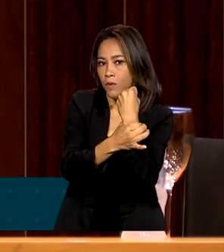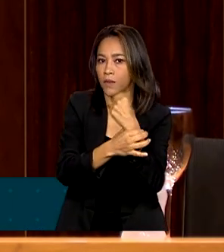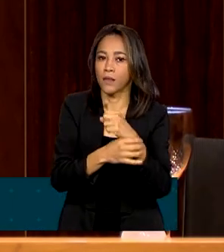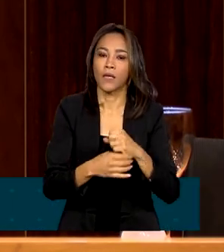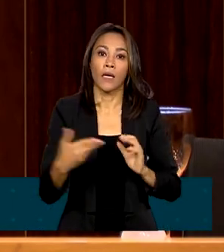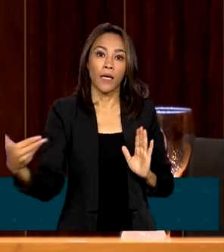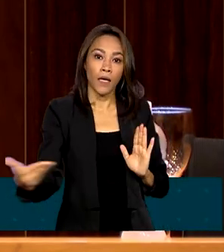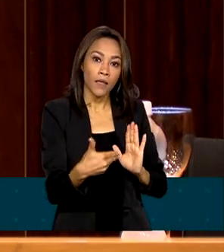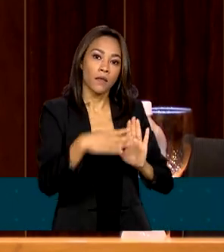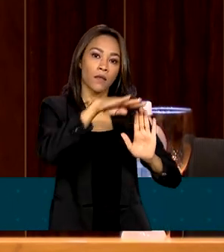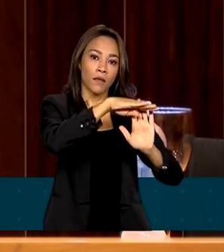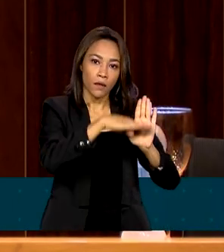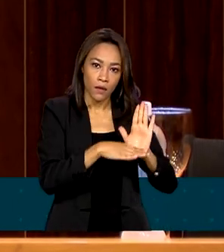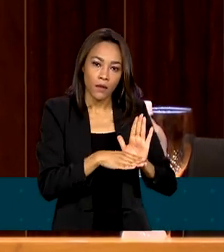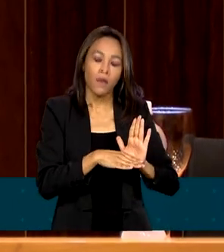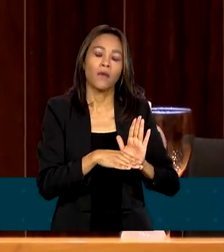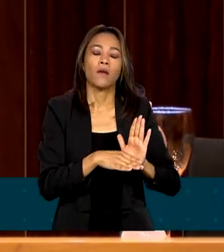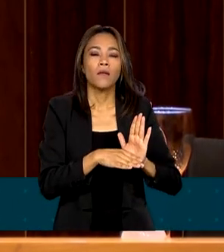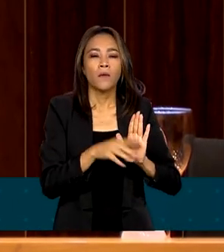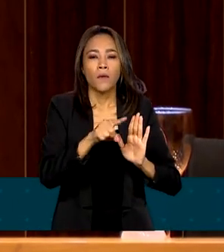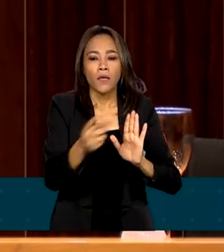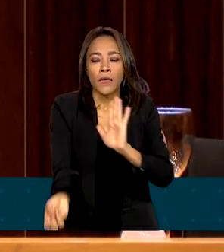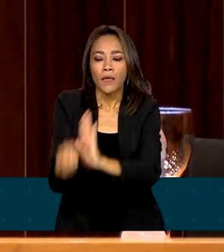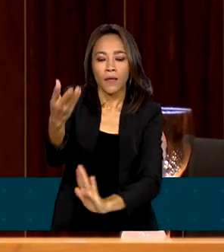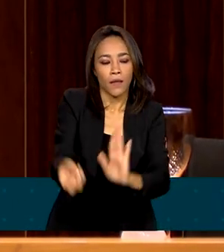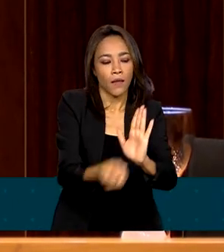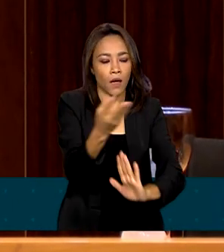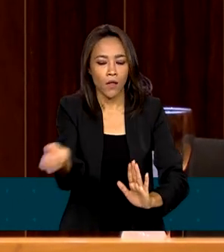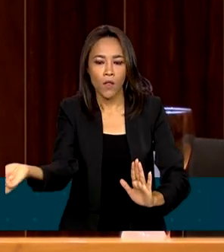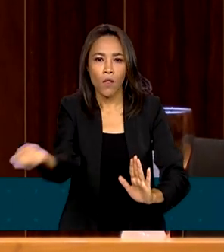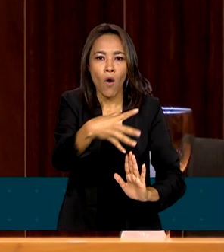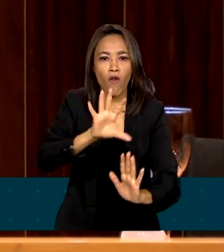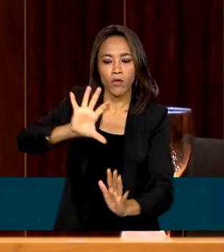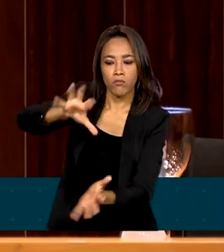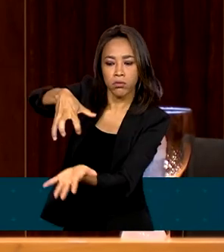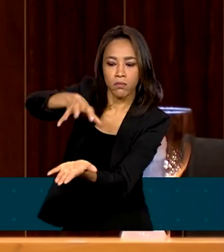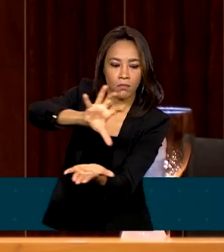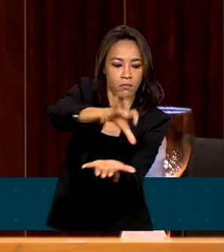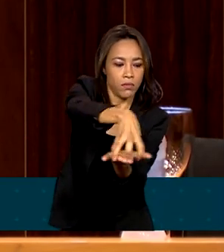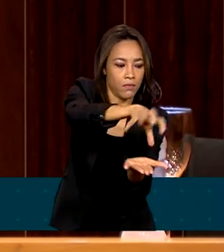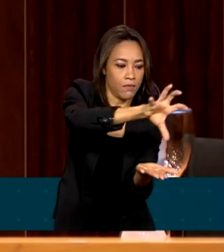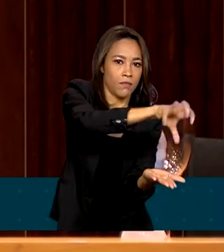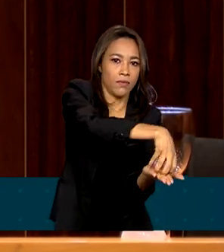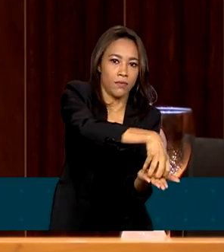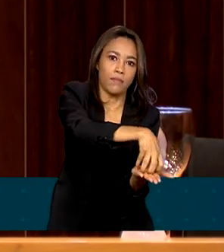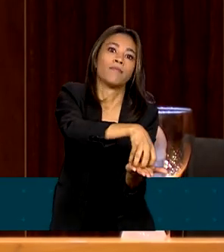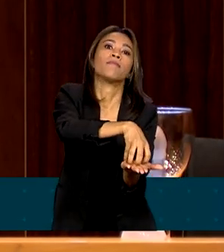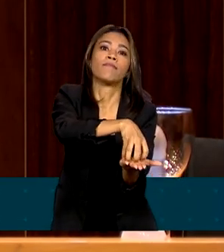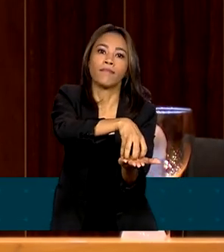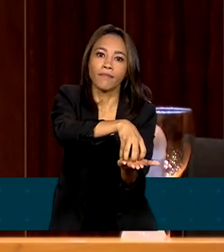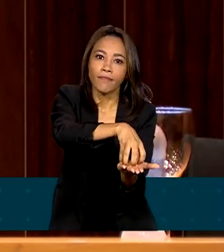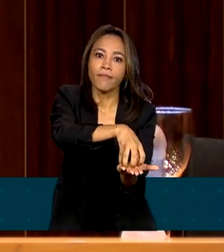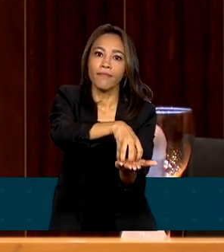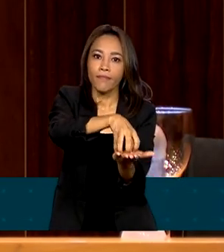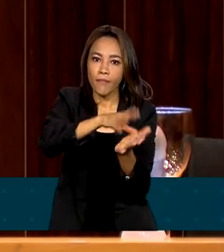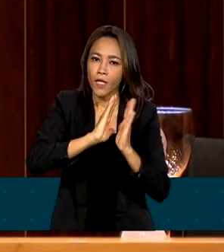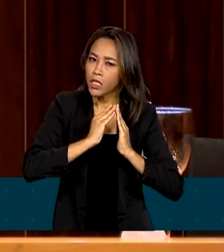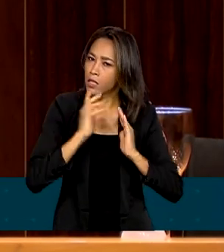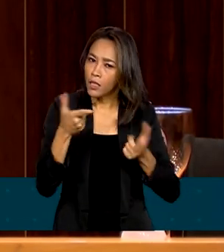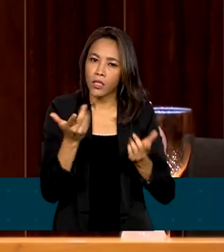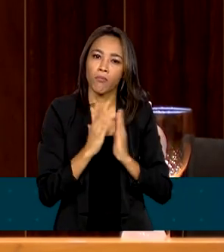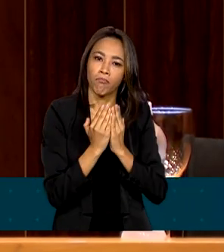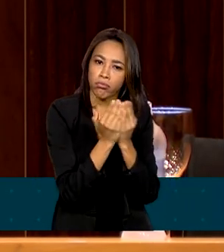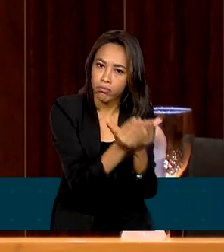incluir a instalação de novas bases na região, bases terrestres, bases fluviais,